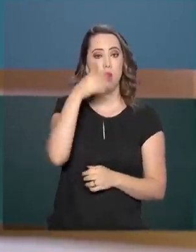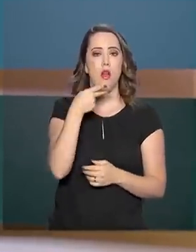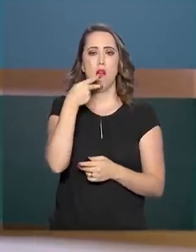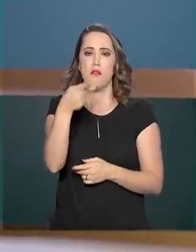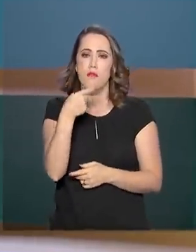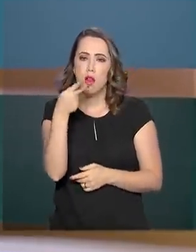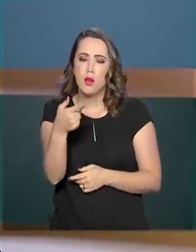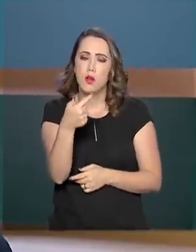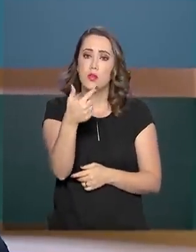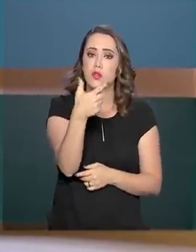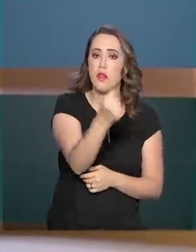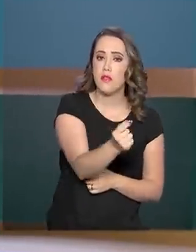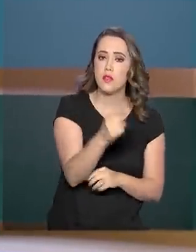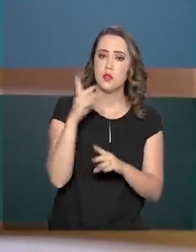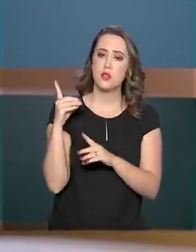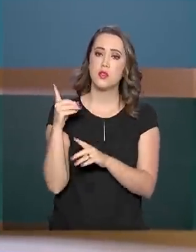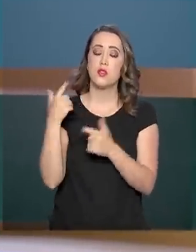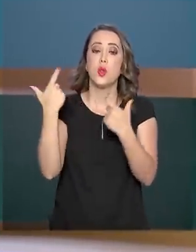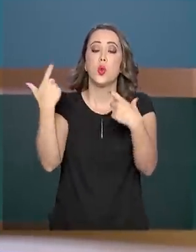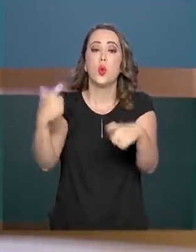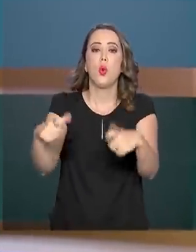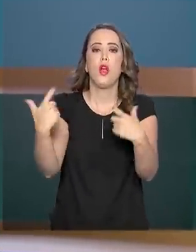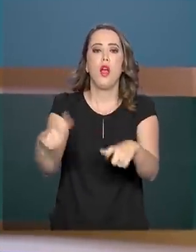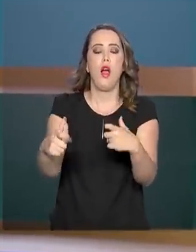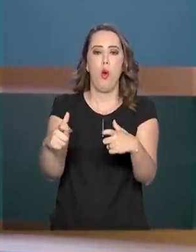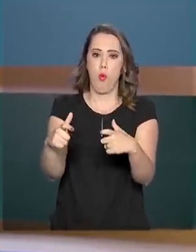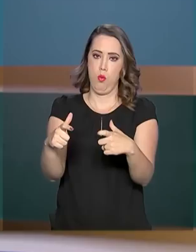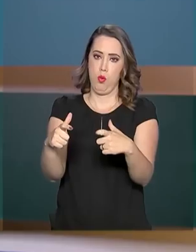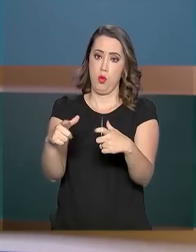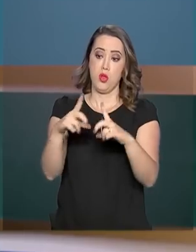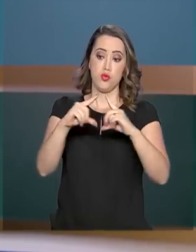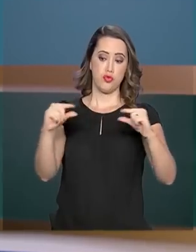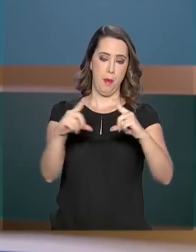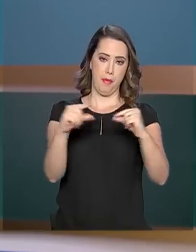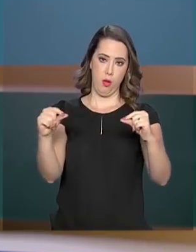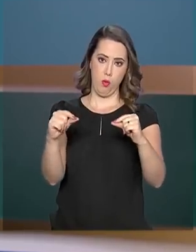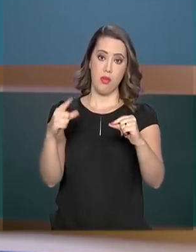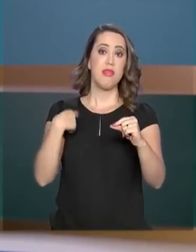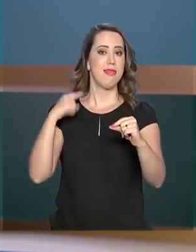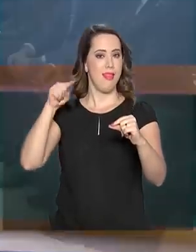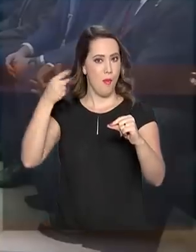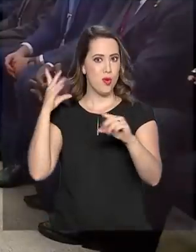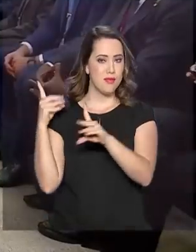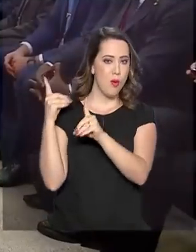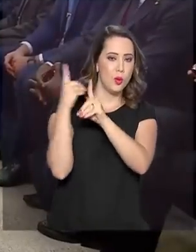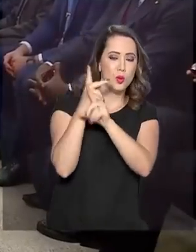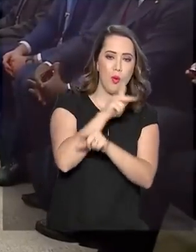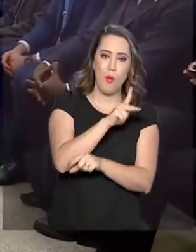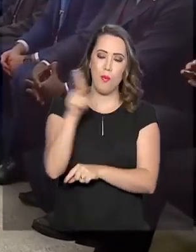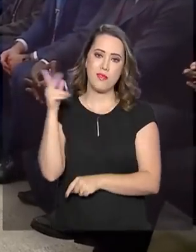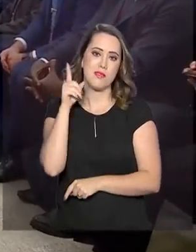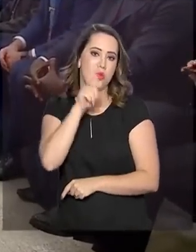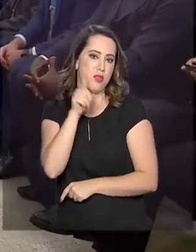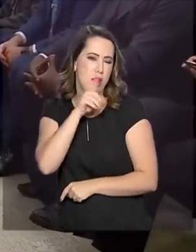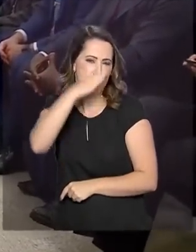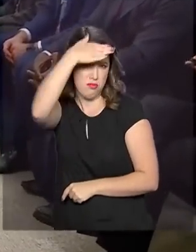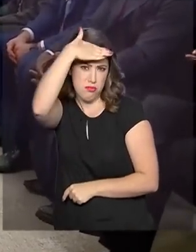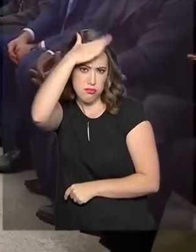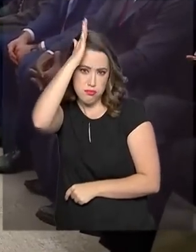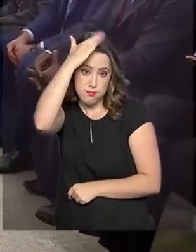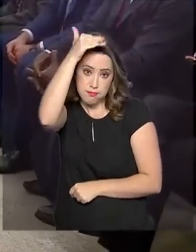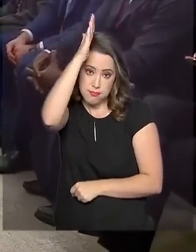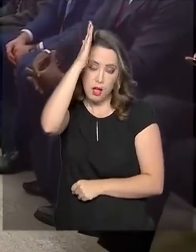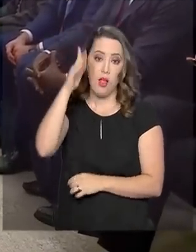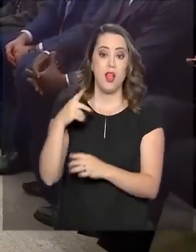cúpula do G20 e se encontrou em Osaka, no Japão, com o presidente Trump dos Estados Unidos. A reunião foi paralela ao G20.